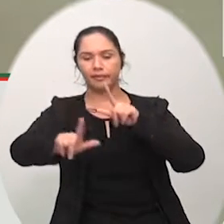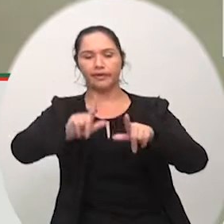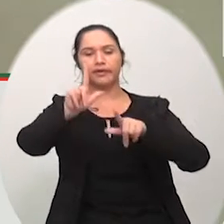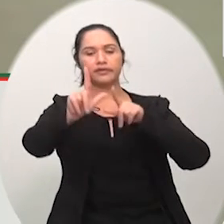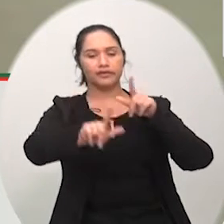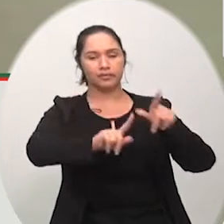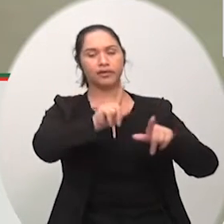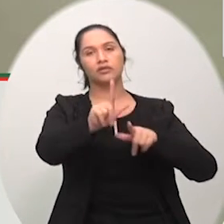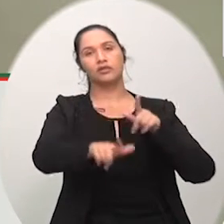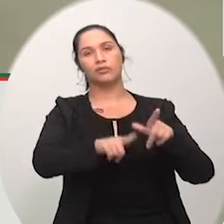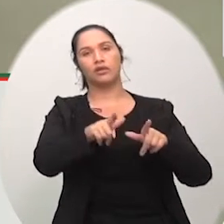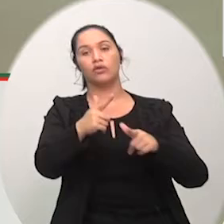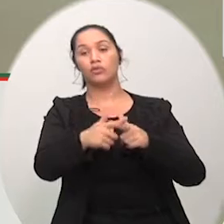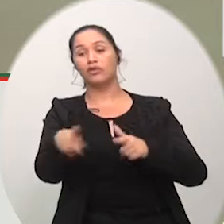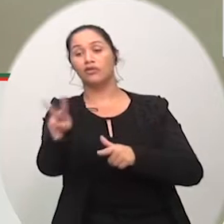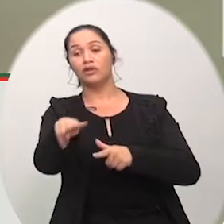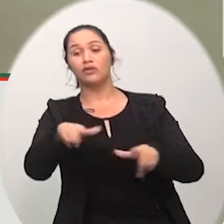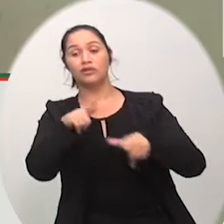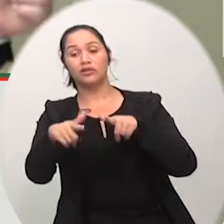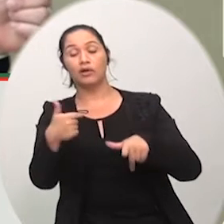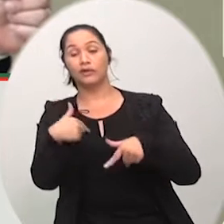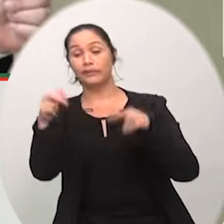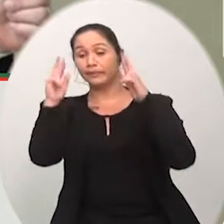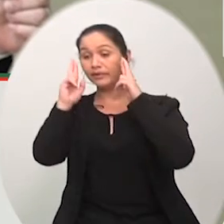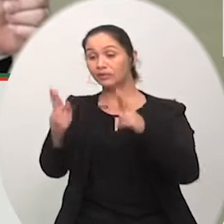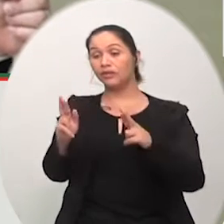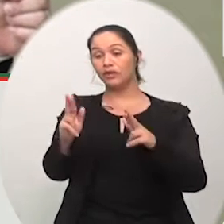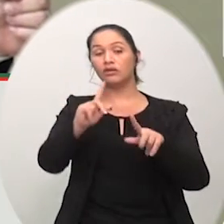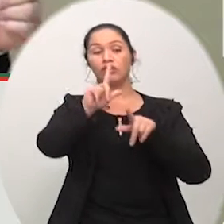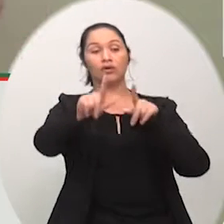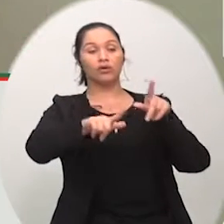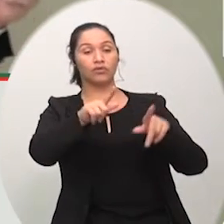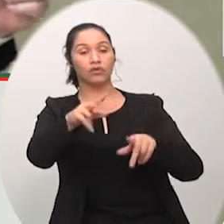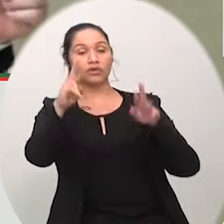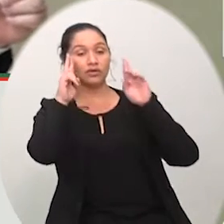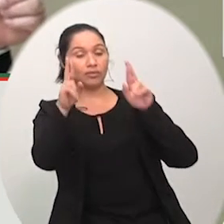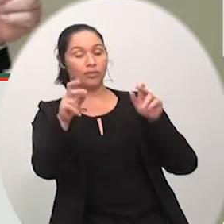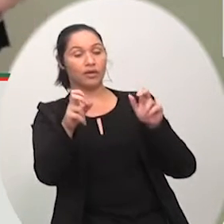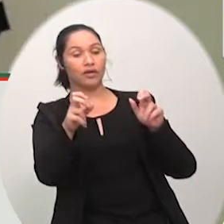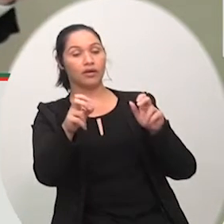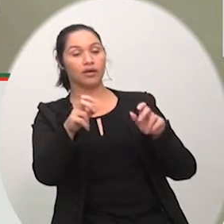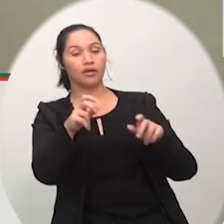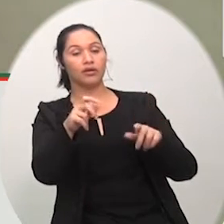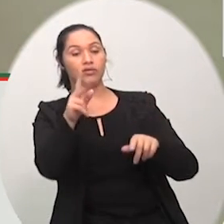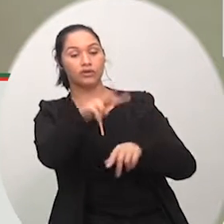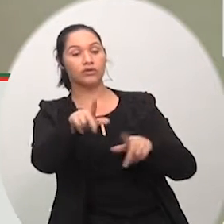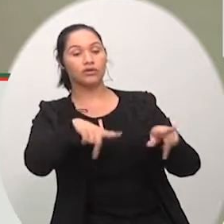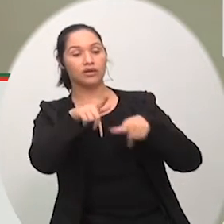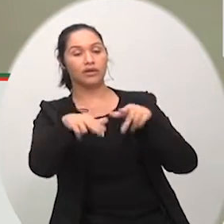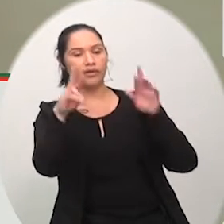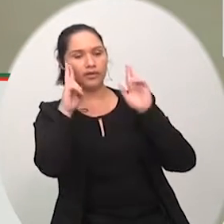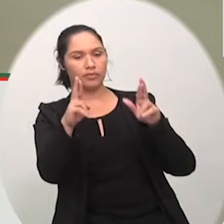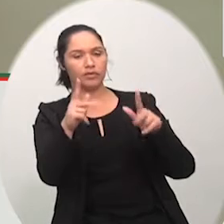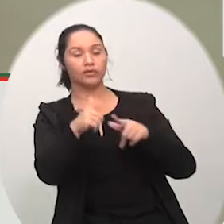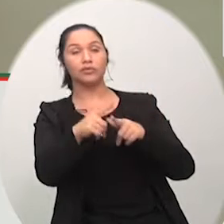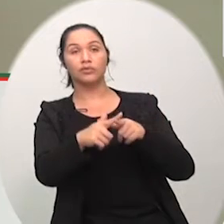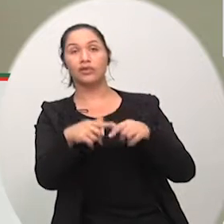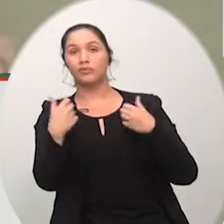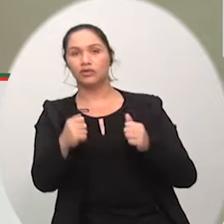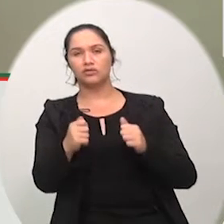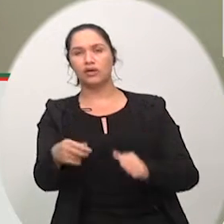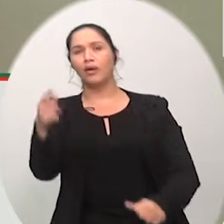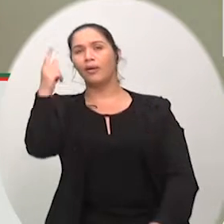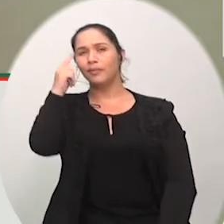vereador julio kaminsky vossa excelência que desde desde 2012 tem trabalhado a questão da agência reguladora